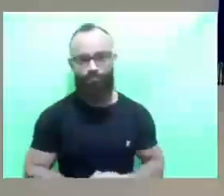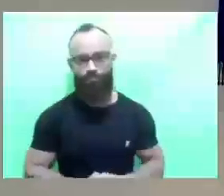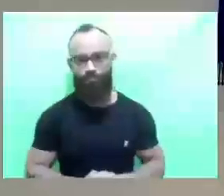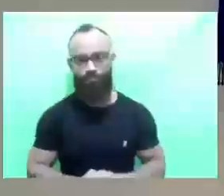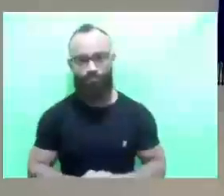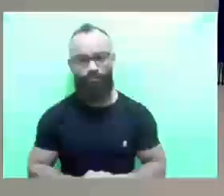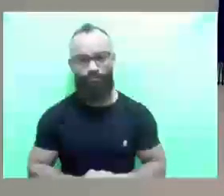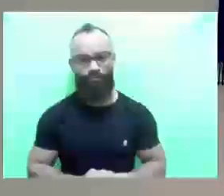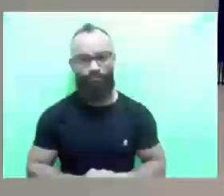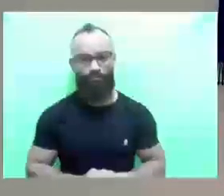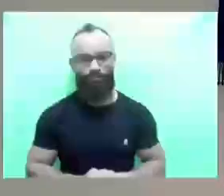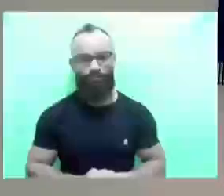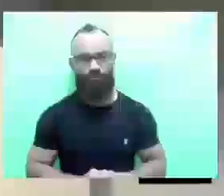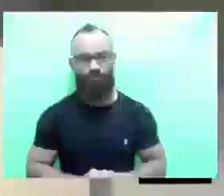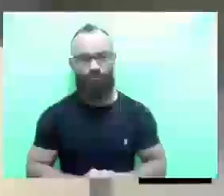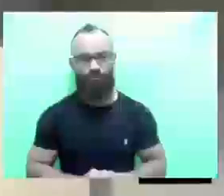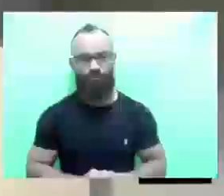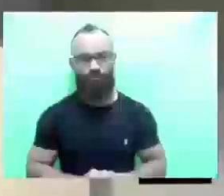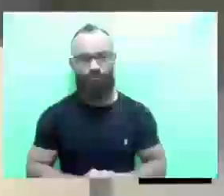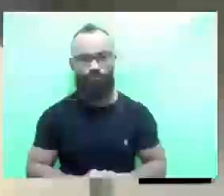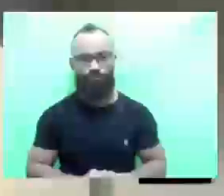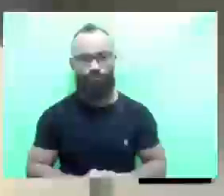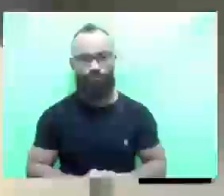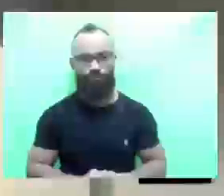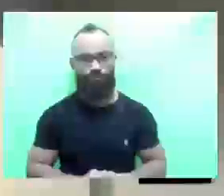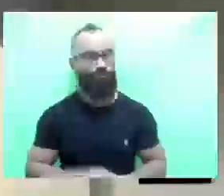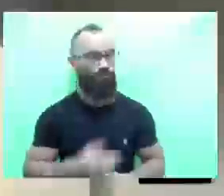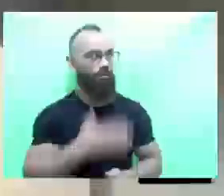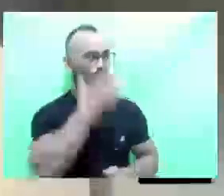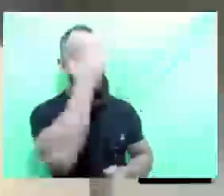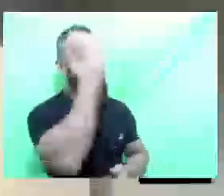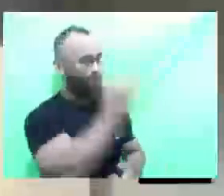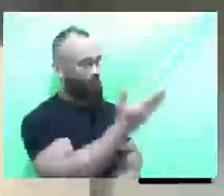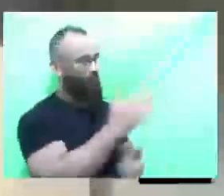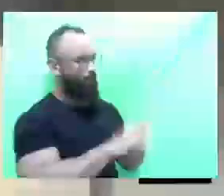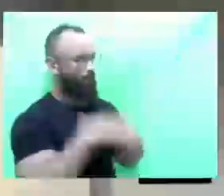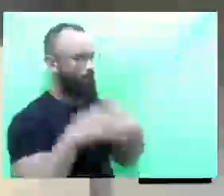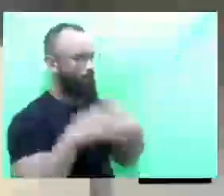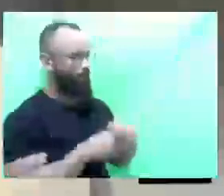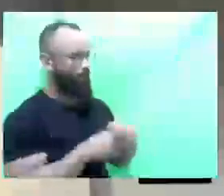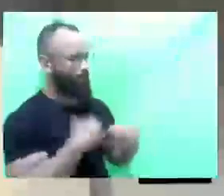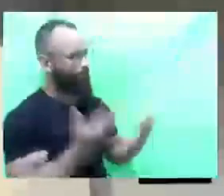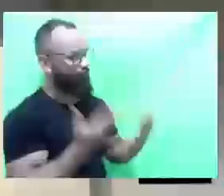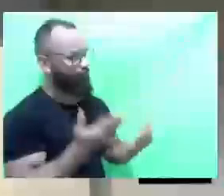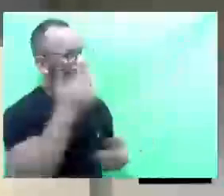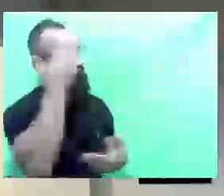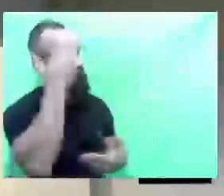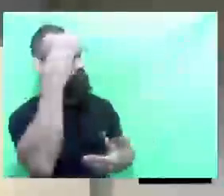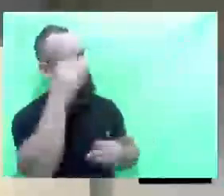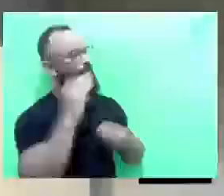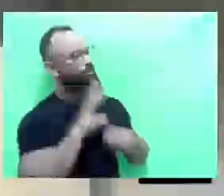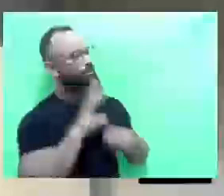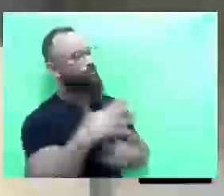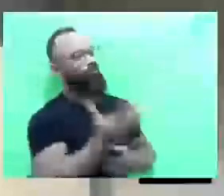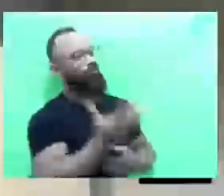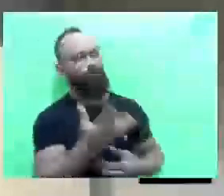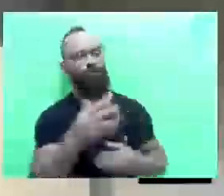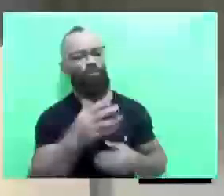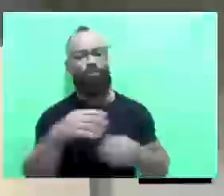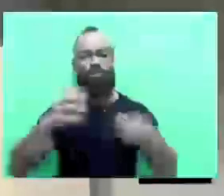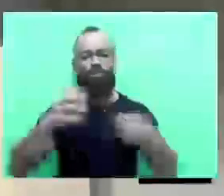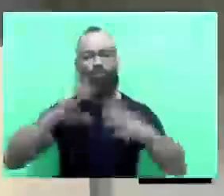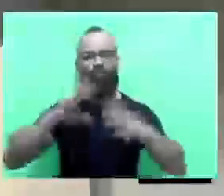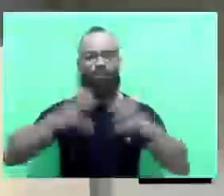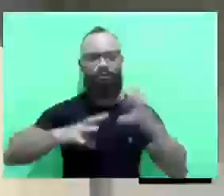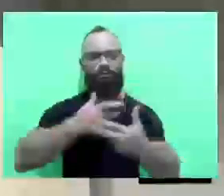Governador Sandro, obrigado pela parte. Eu fiquei sabendo também desse ocorrido, referente a essa questão da perturbação,